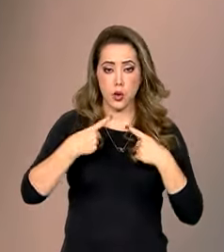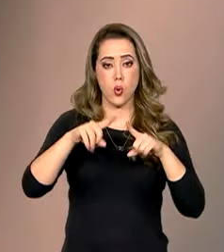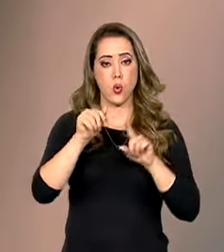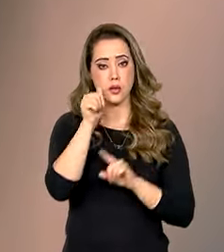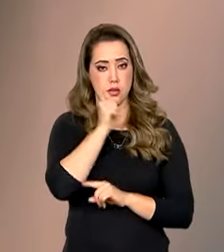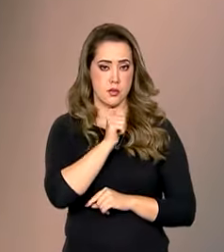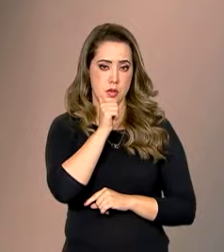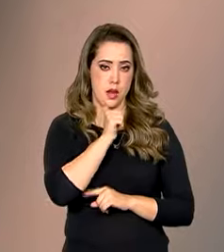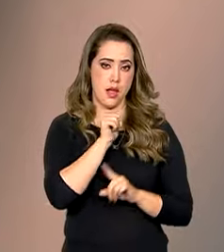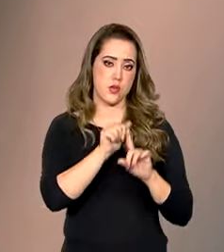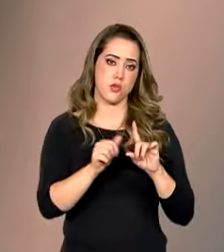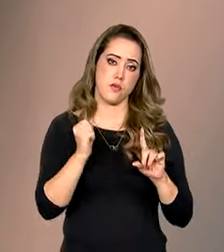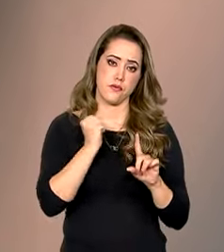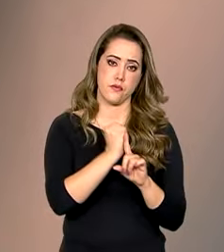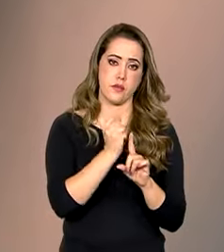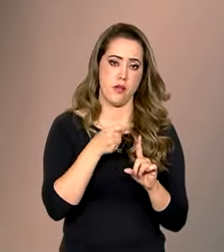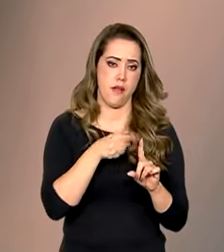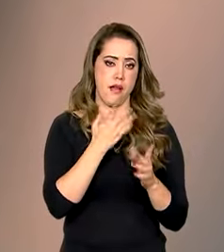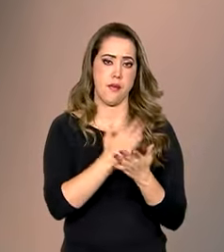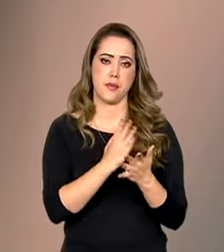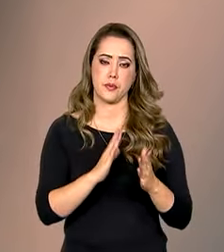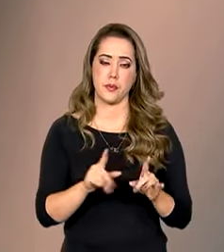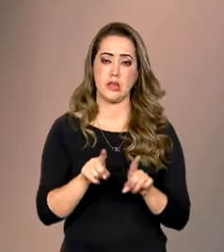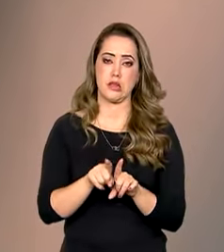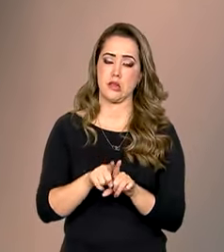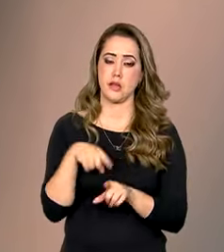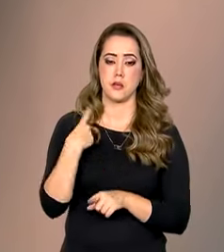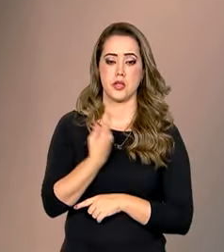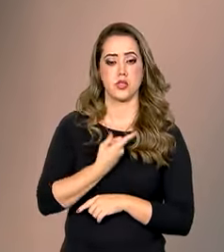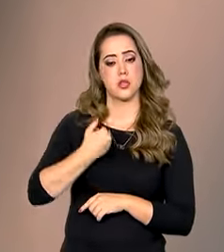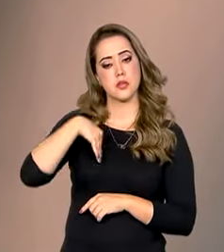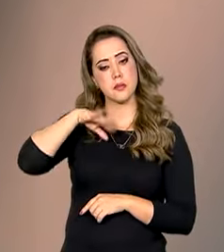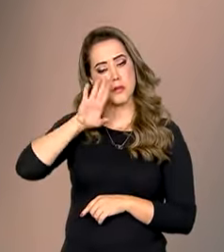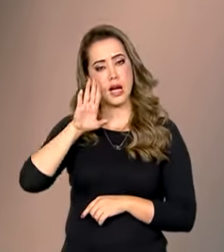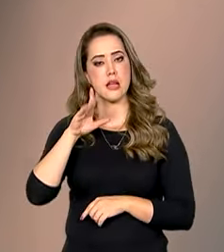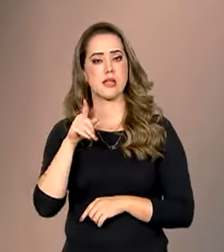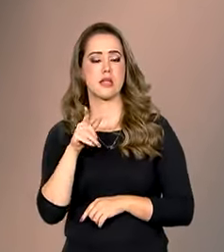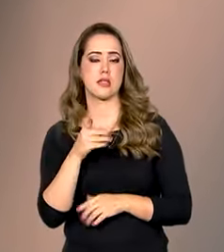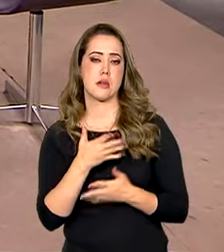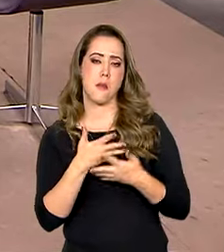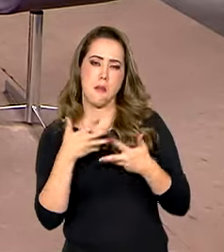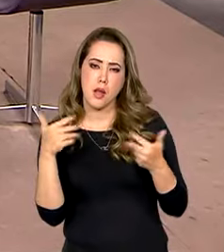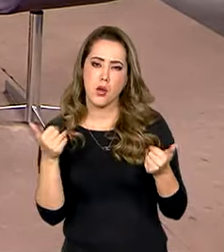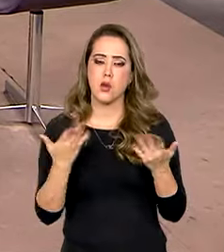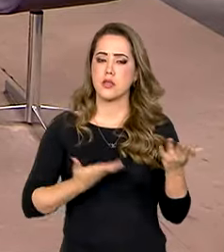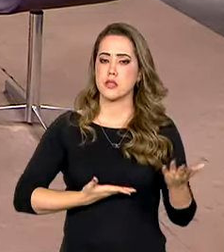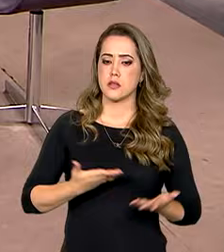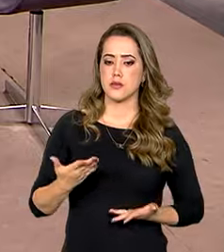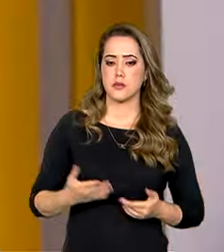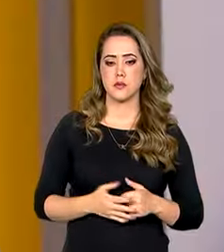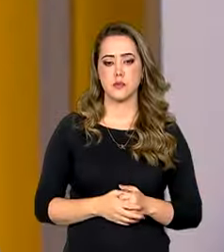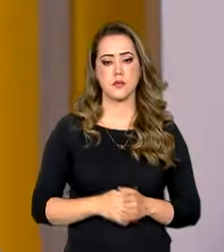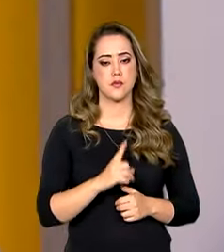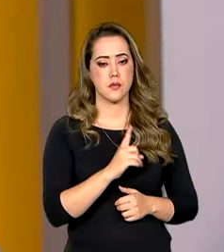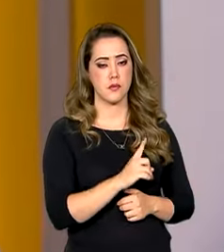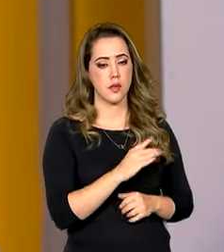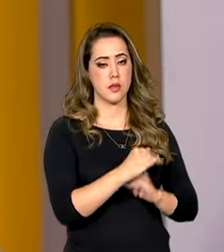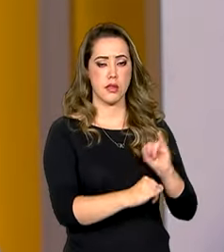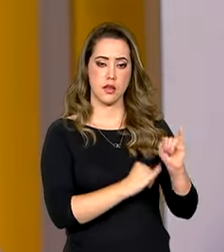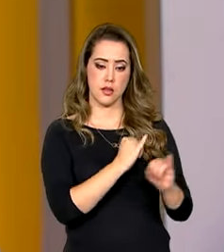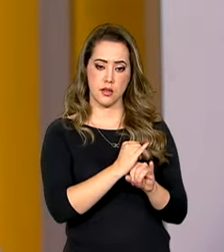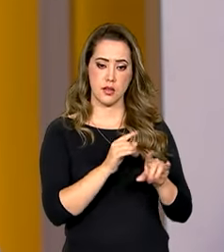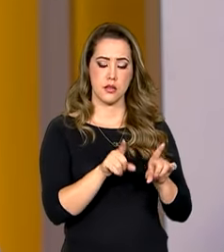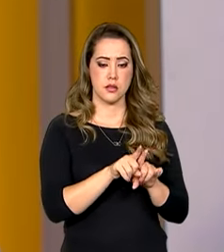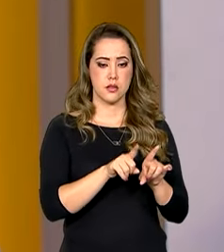no que diz respeito também, a nós termos mais e melhores serviços. Secretária, na internet